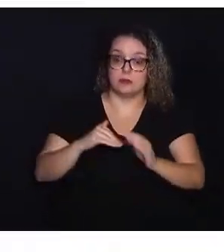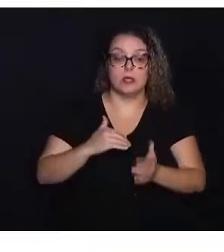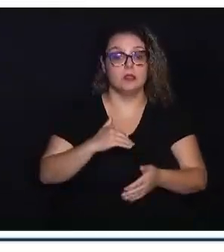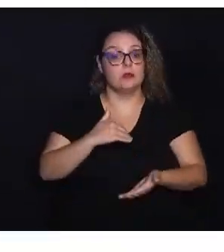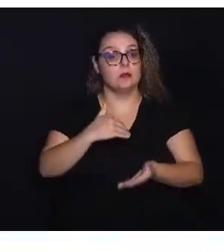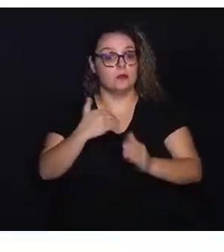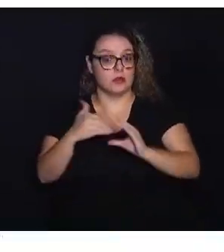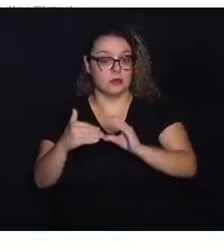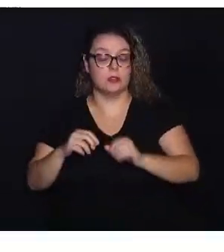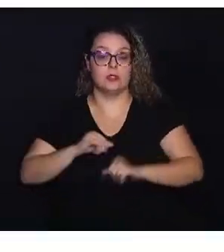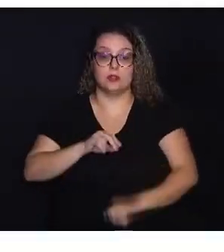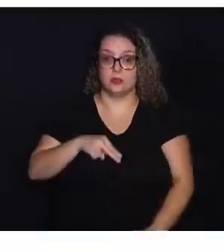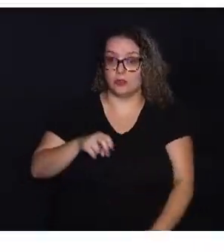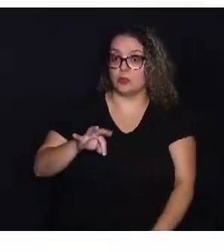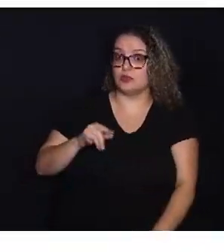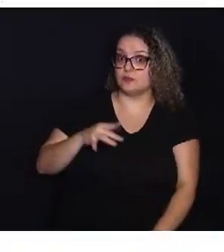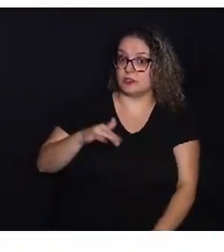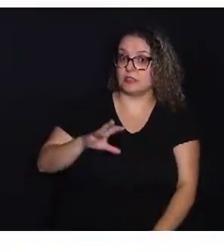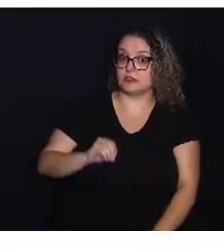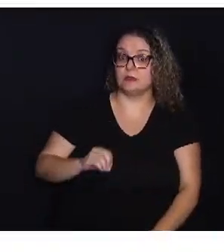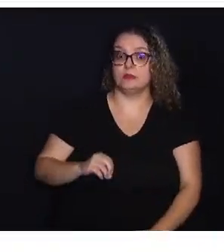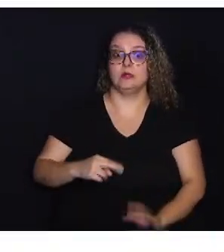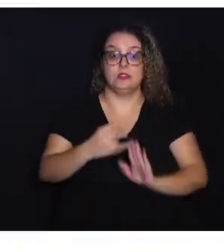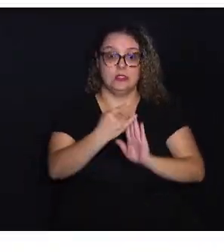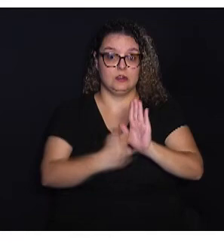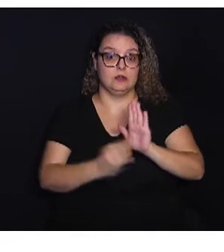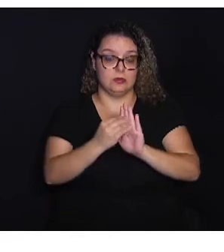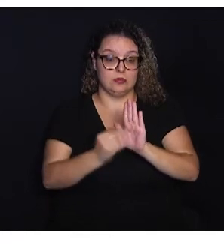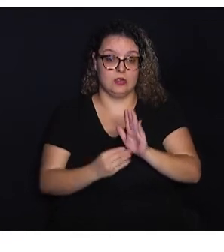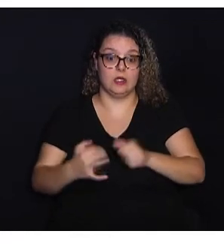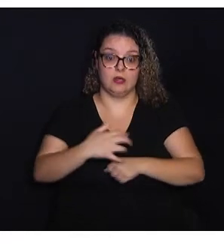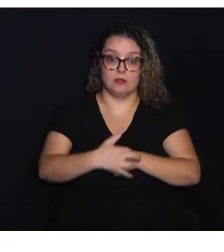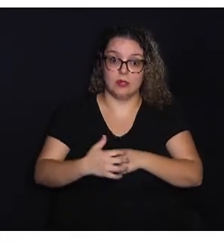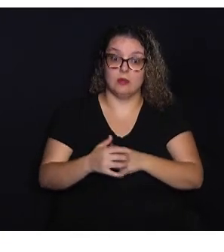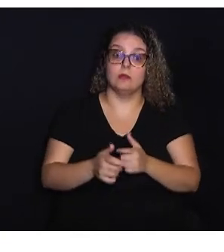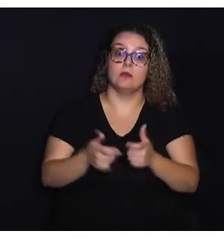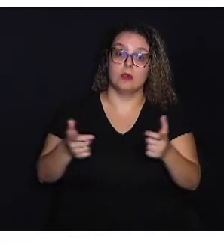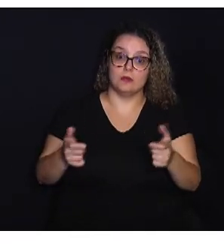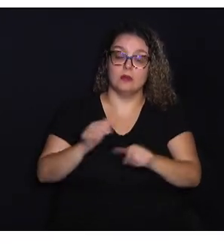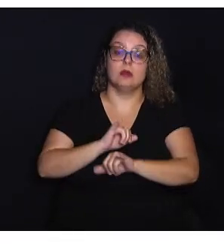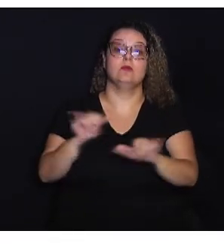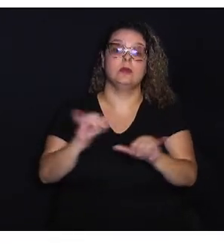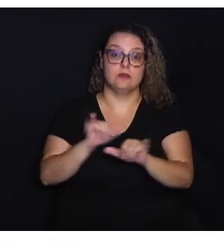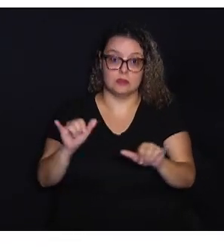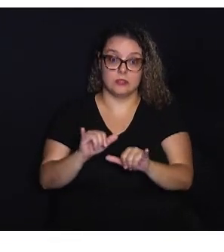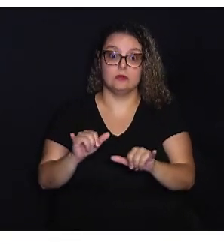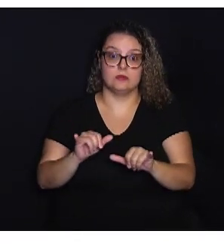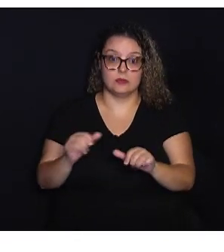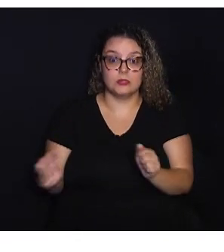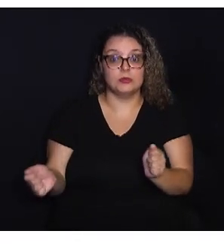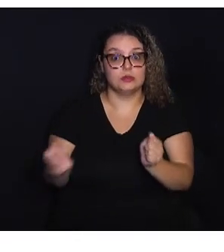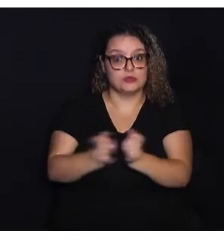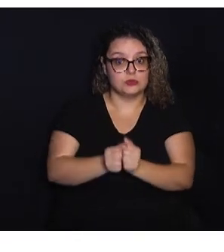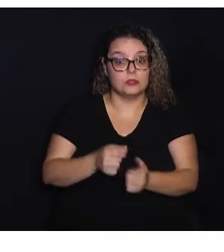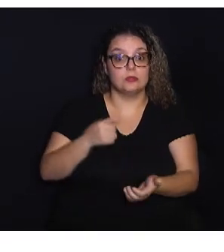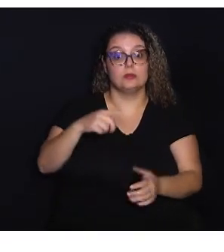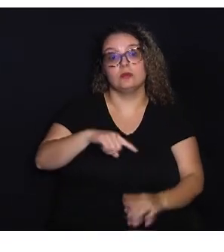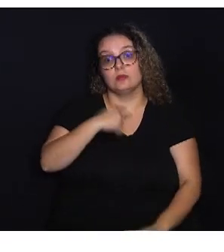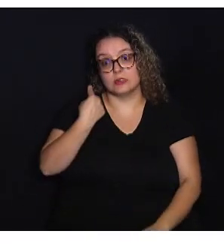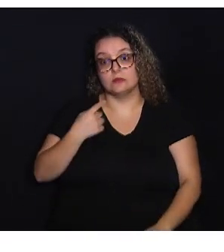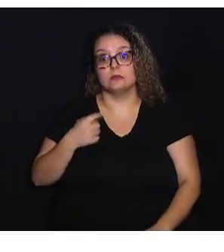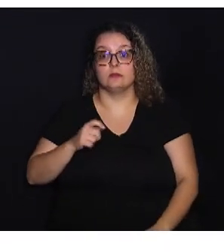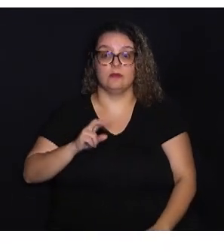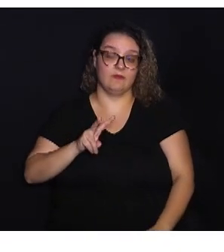enviando e-mails e fazendo notificações no sistema da nota fiscal eletrônica Para aumentar a divulgação da aproximação do